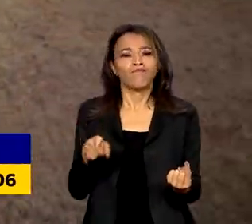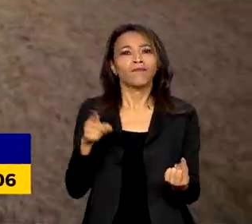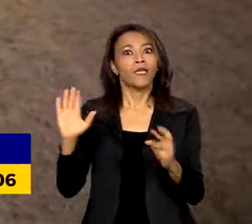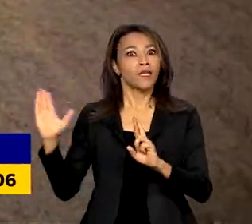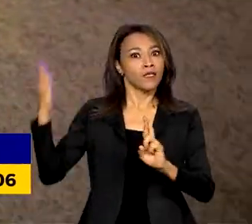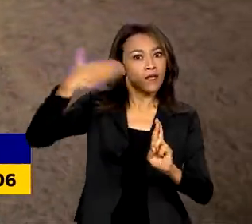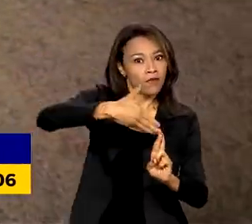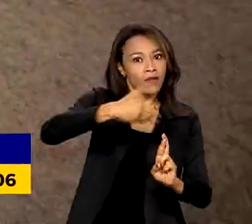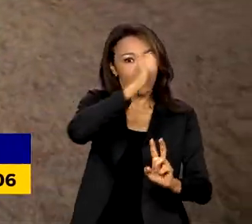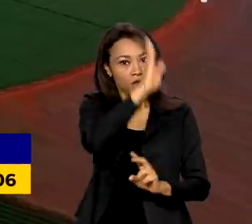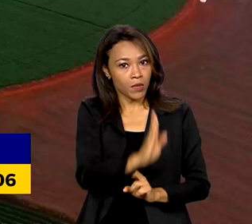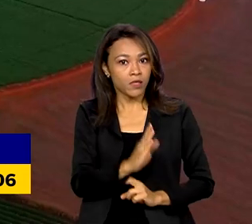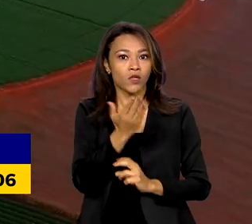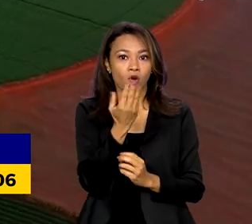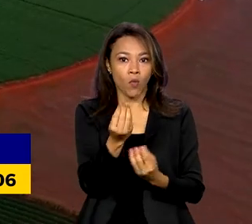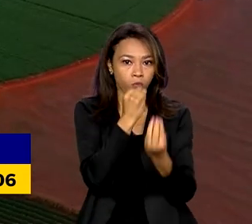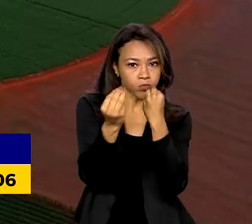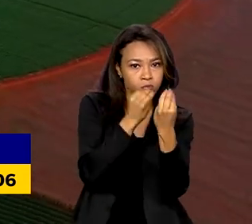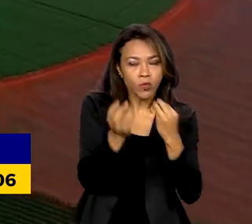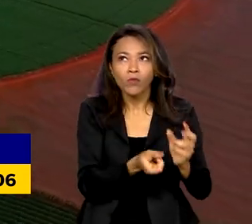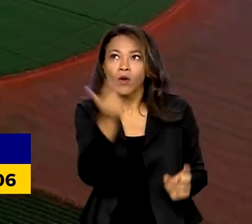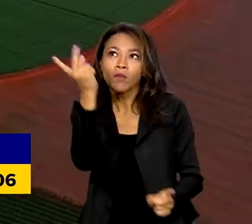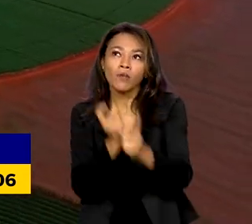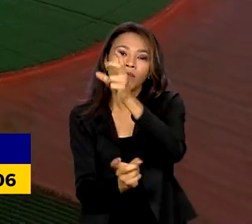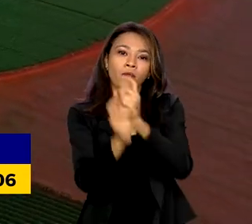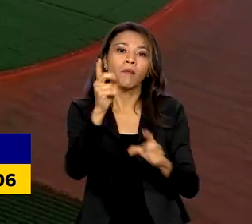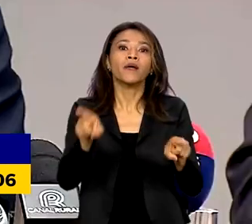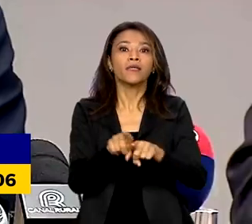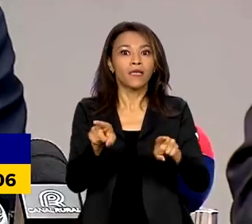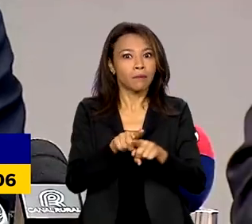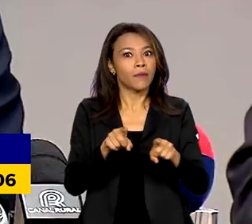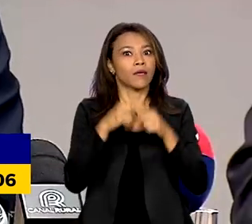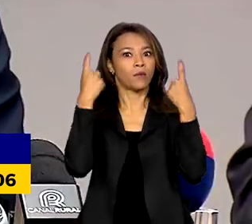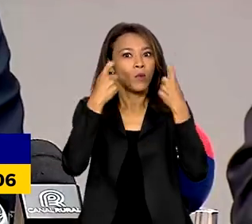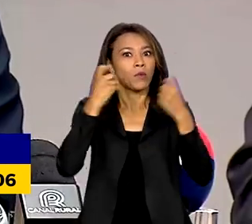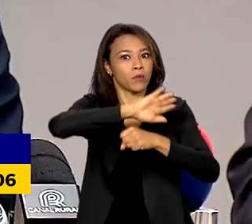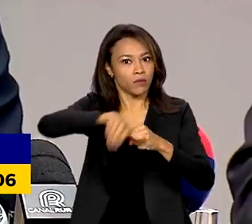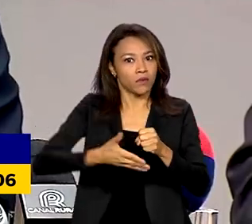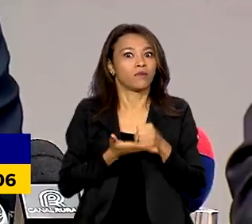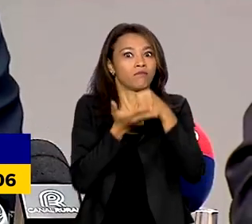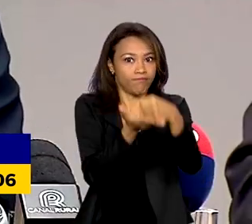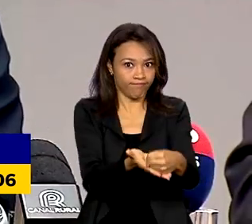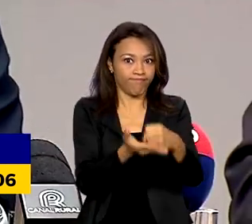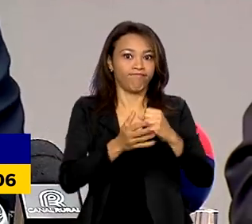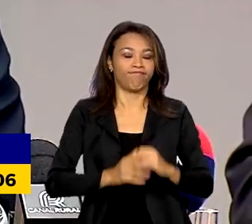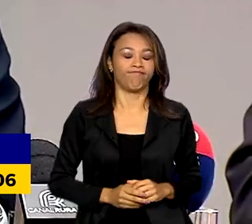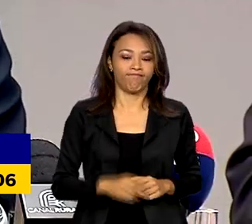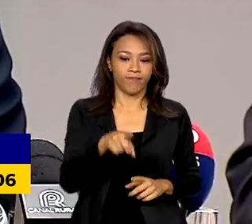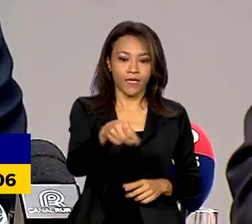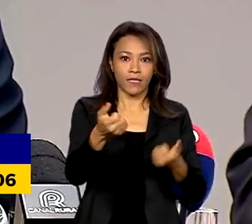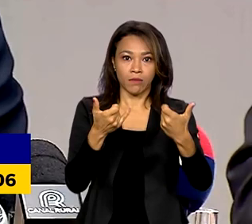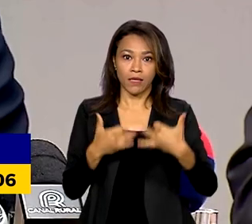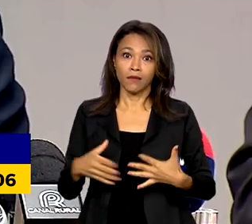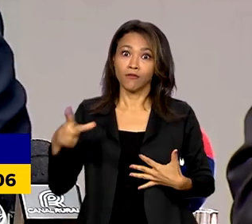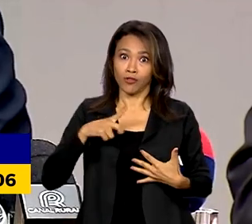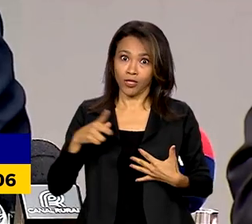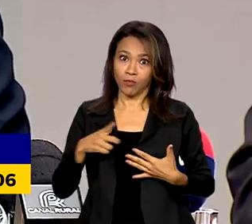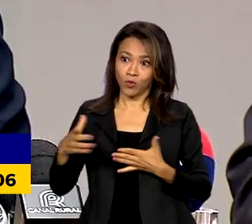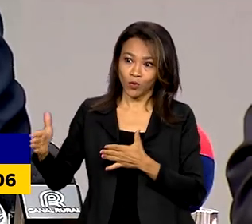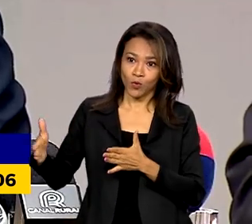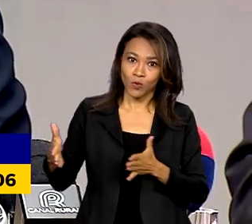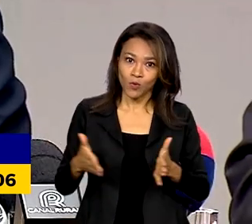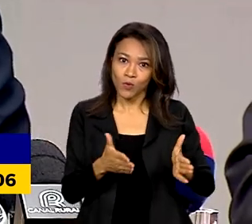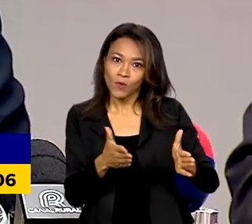na exportação de alimentos e promover a sustentabilidade. Nós temos aqui um caminho muito promissor para a